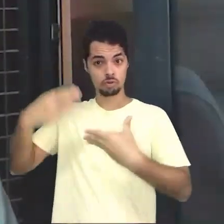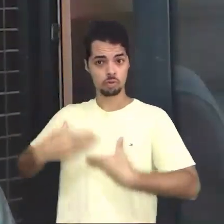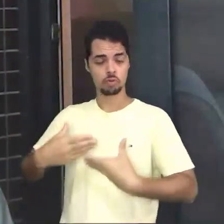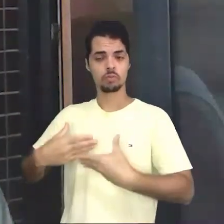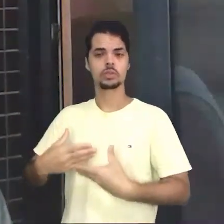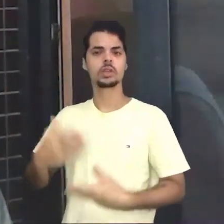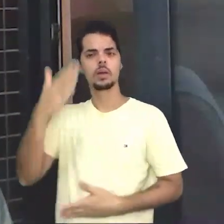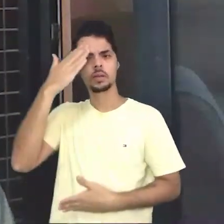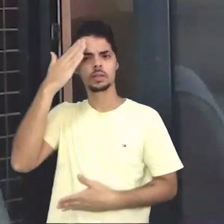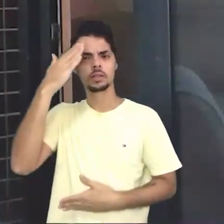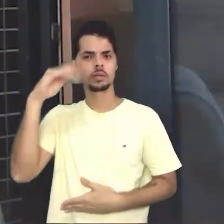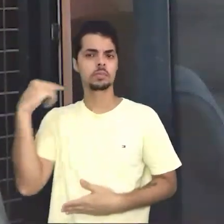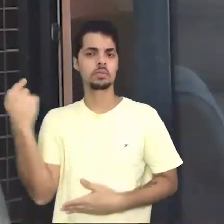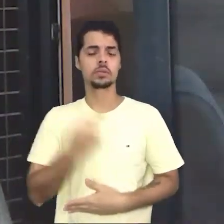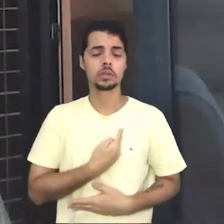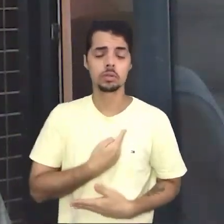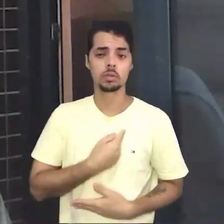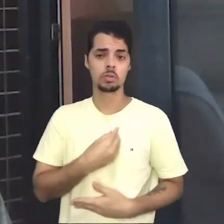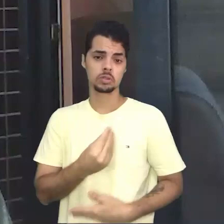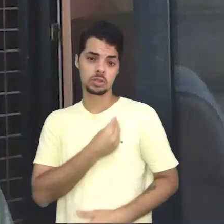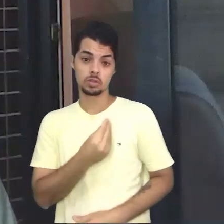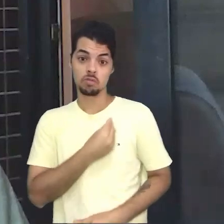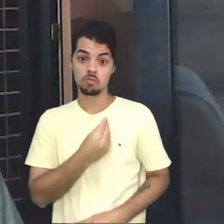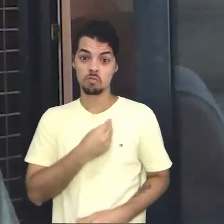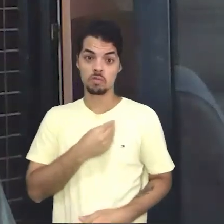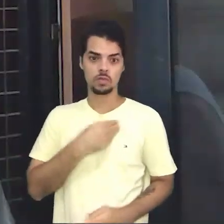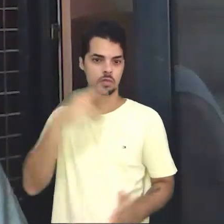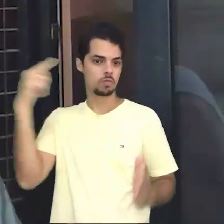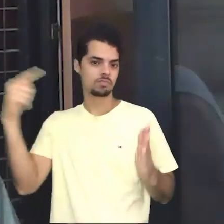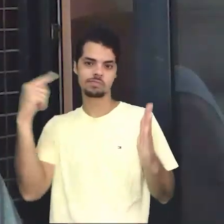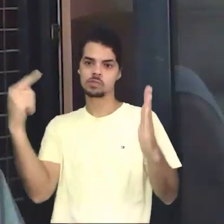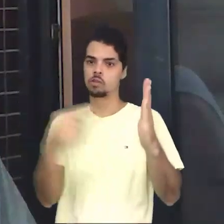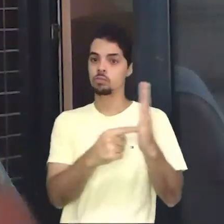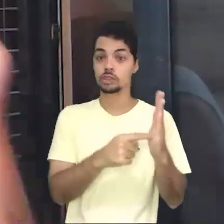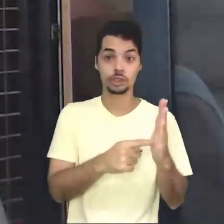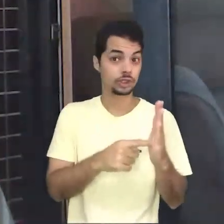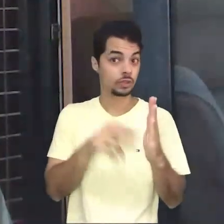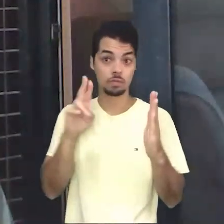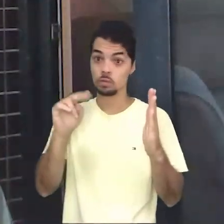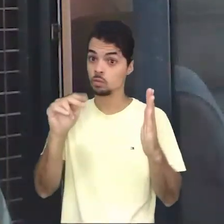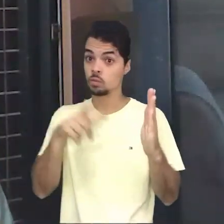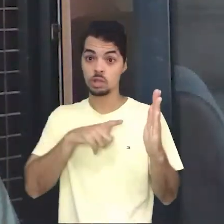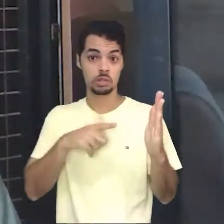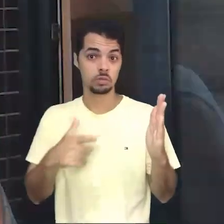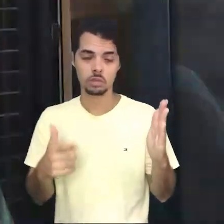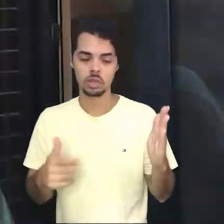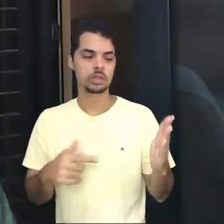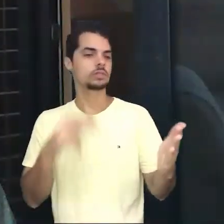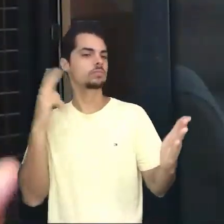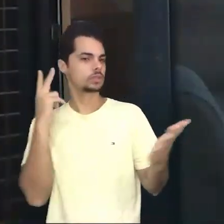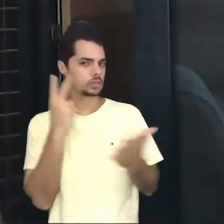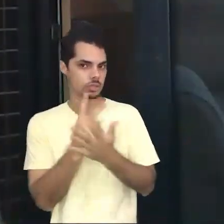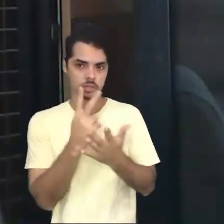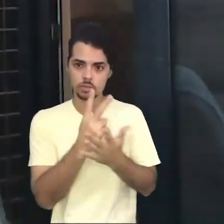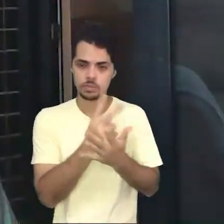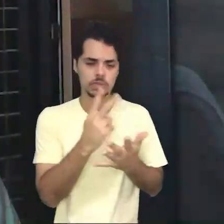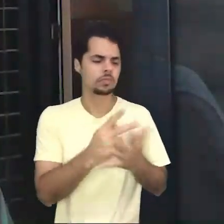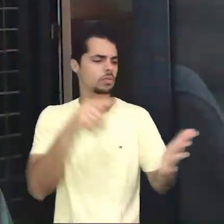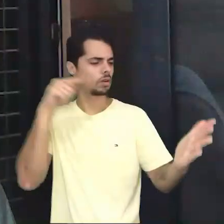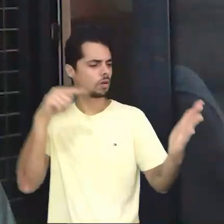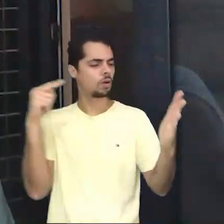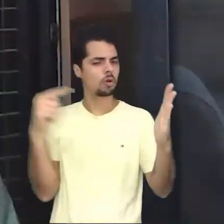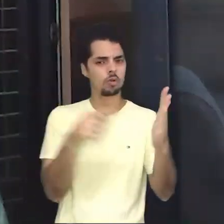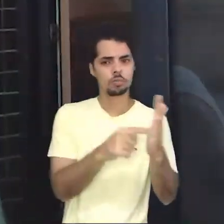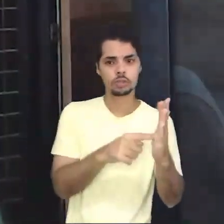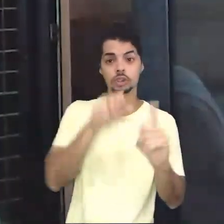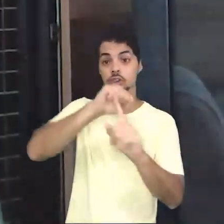que nada é feito ao acaso ou sem intencionalidade, mesmo até que, inconscientemente, somos e produzimos a